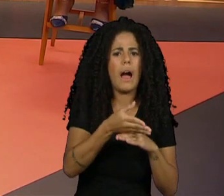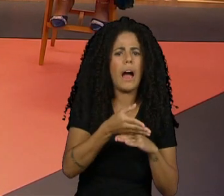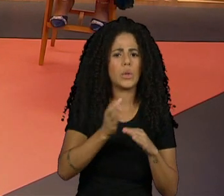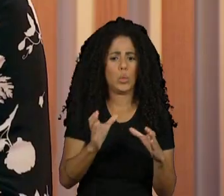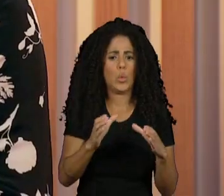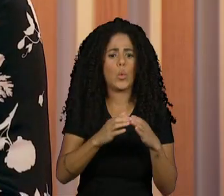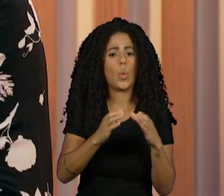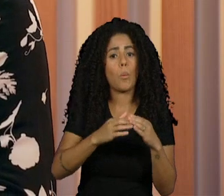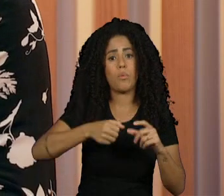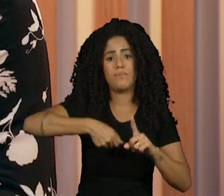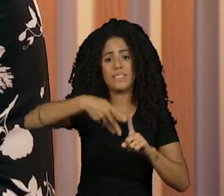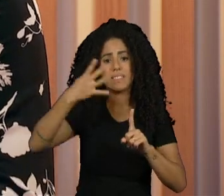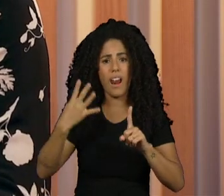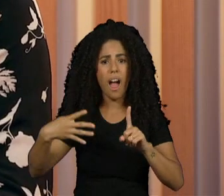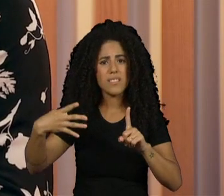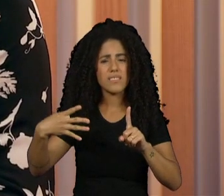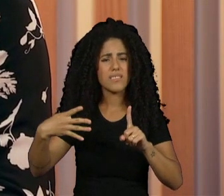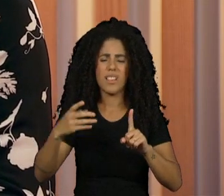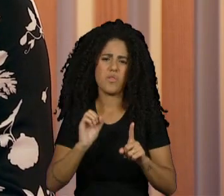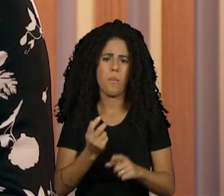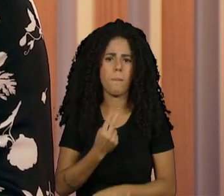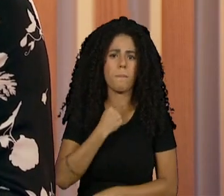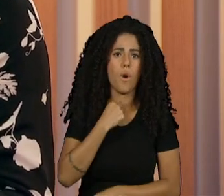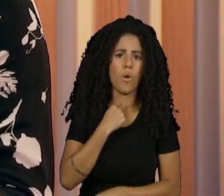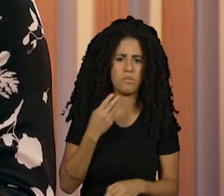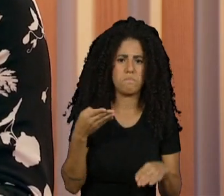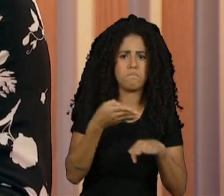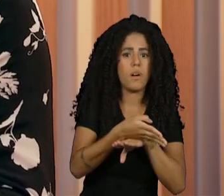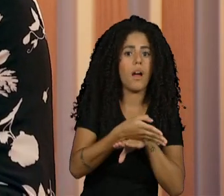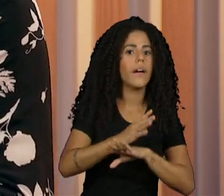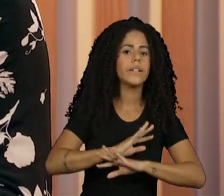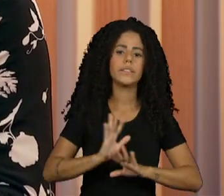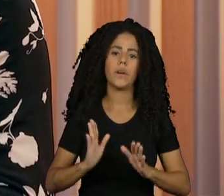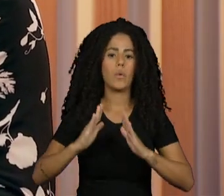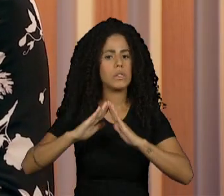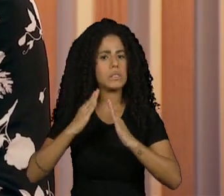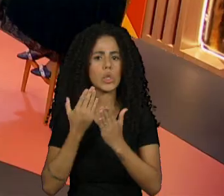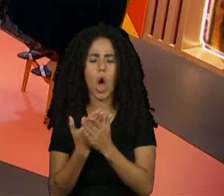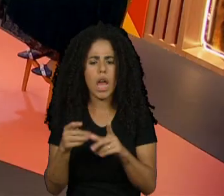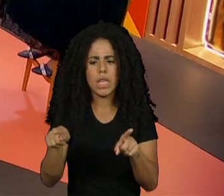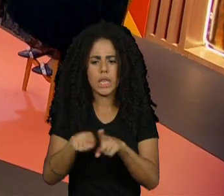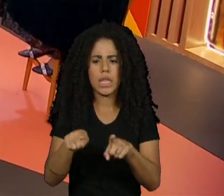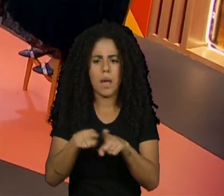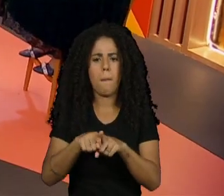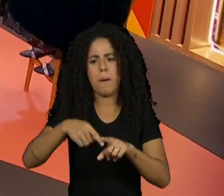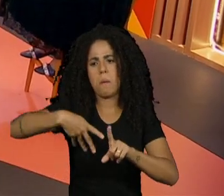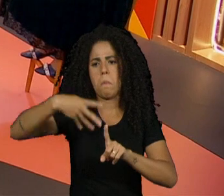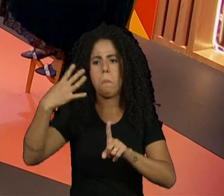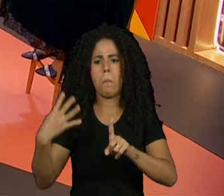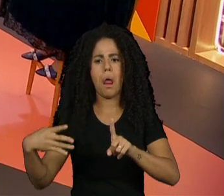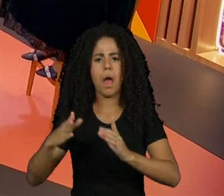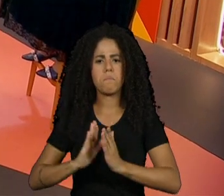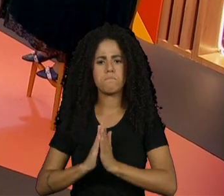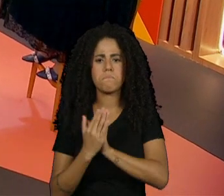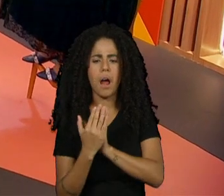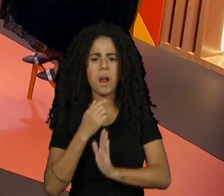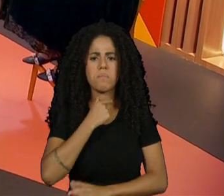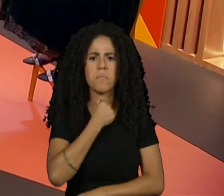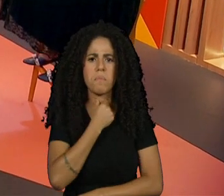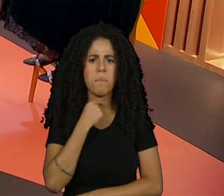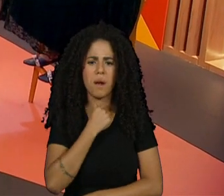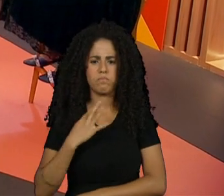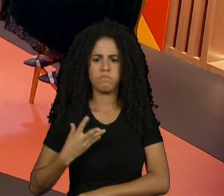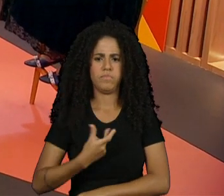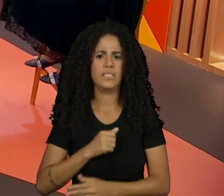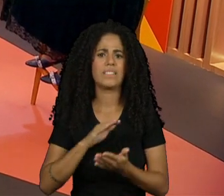muito forte é a ideia de que instituição escolar não é espaço para travestis e transexuais. Então,